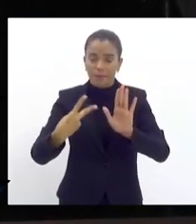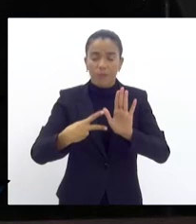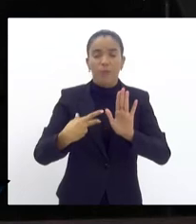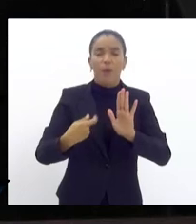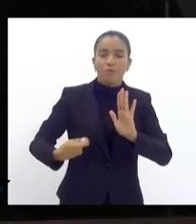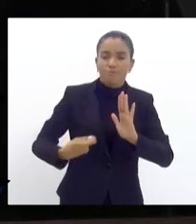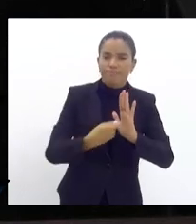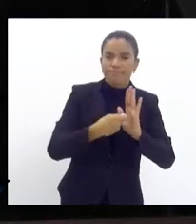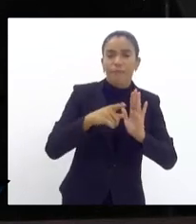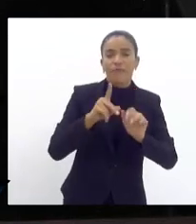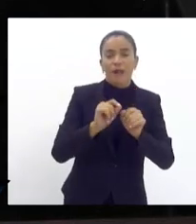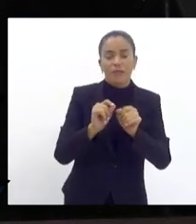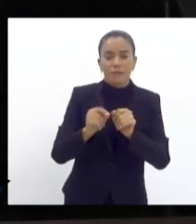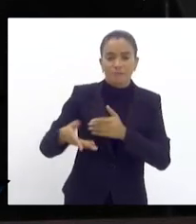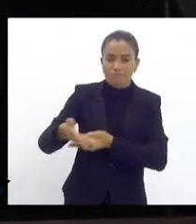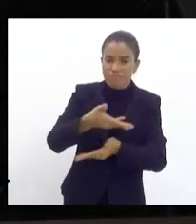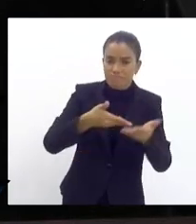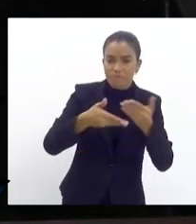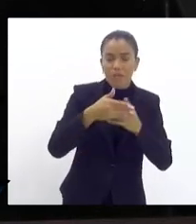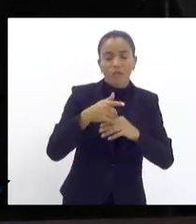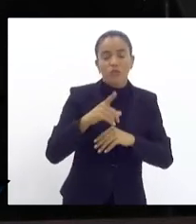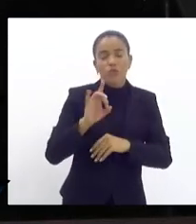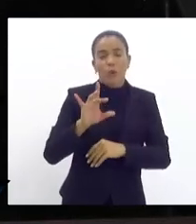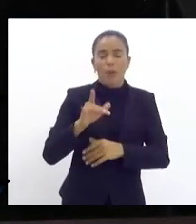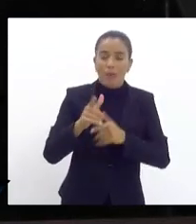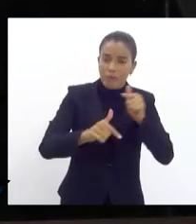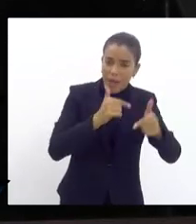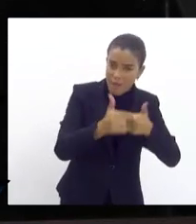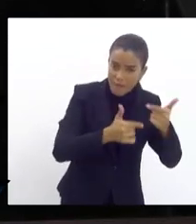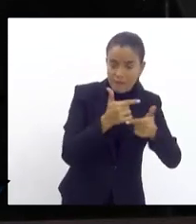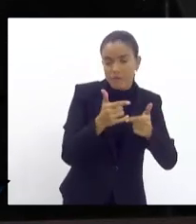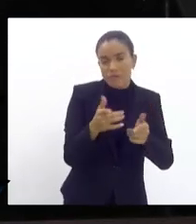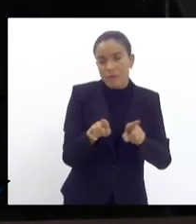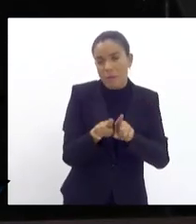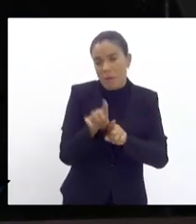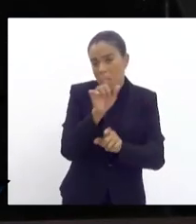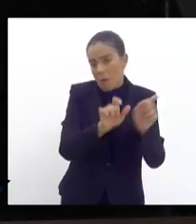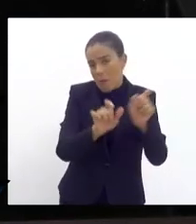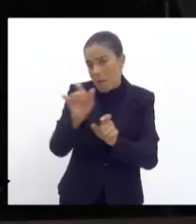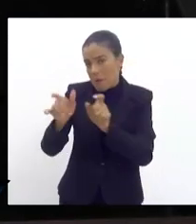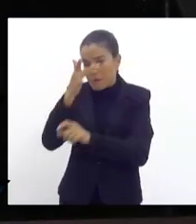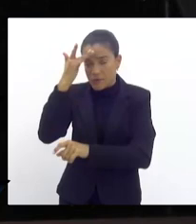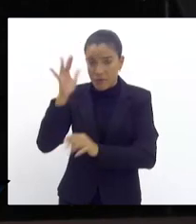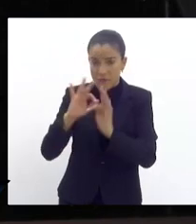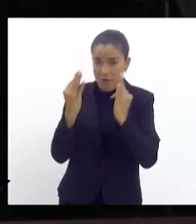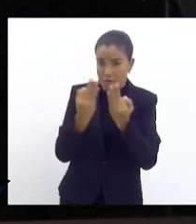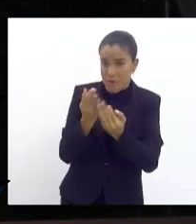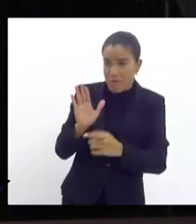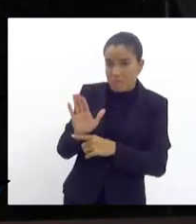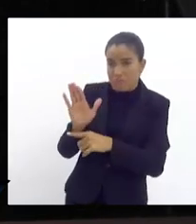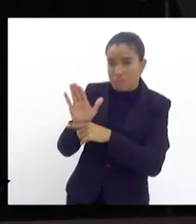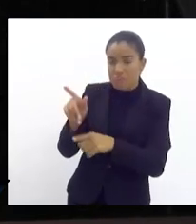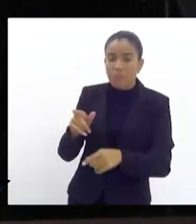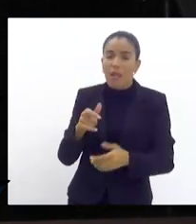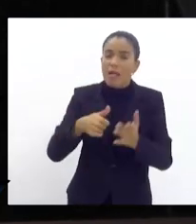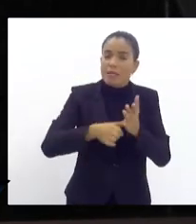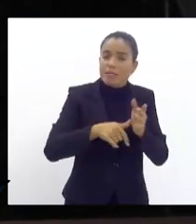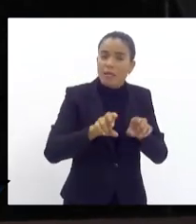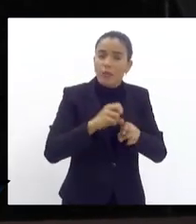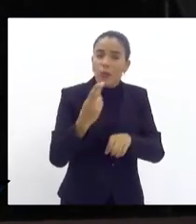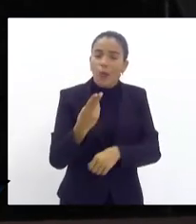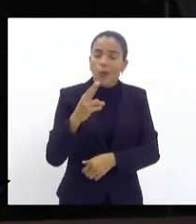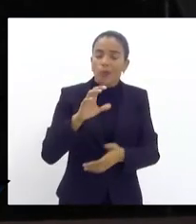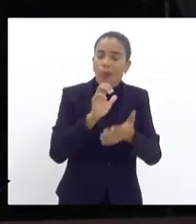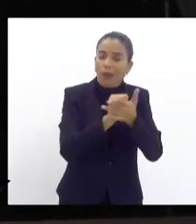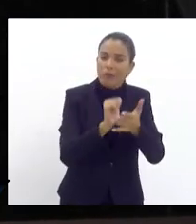artigo facear mediante apresentação perante a prestação de serviço por qualquer membro da família beneficiada na carteira de identidade ou do número de inscrição do